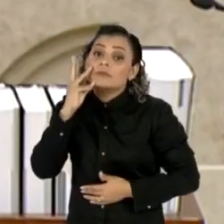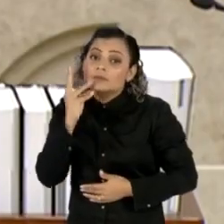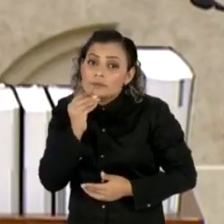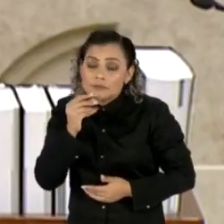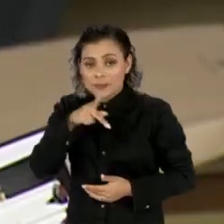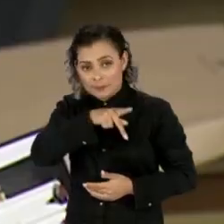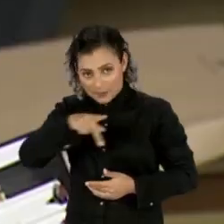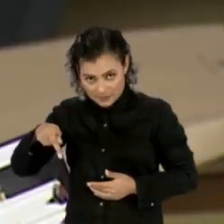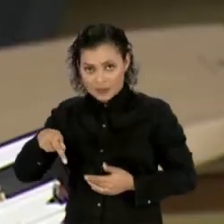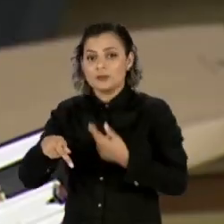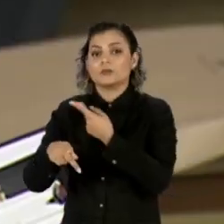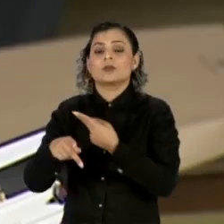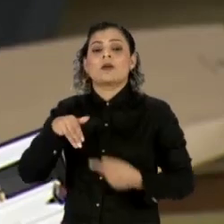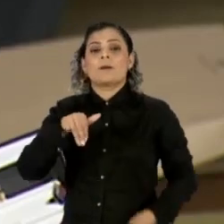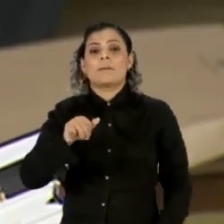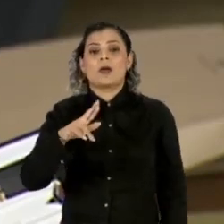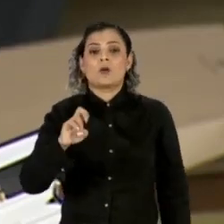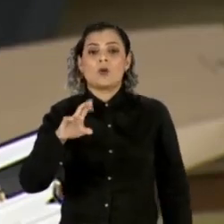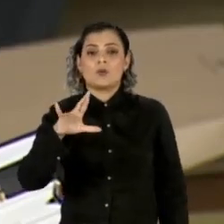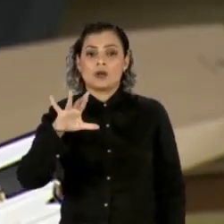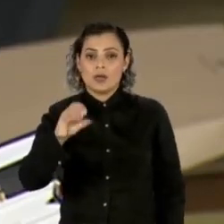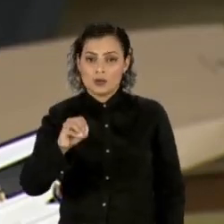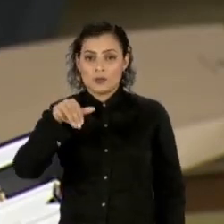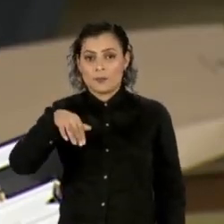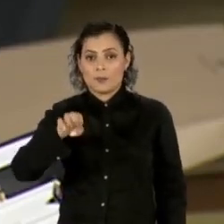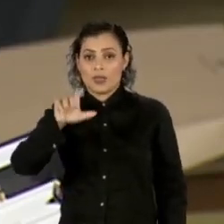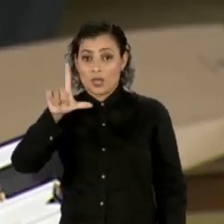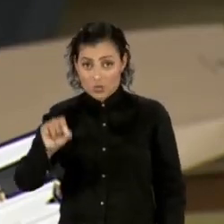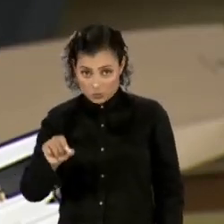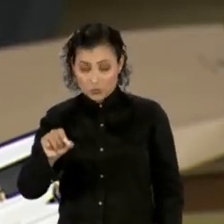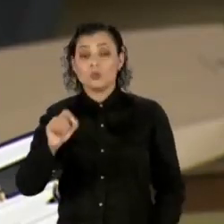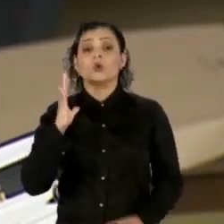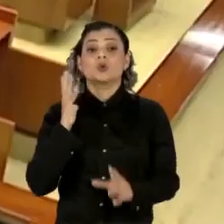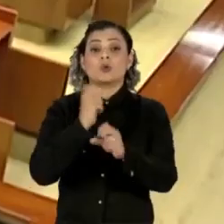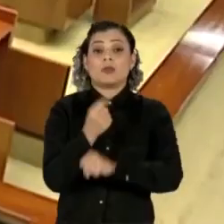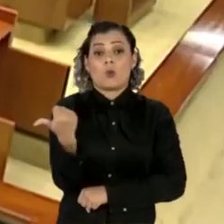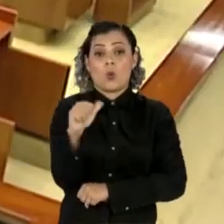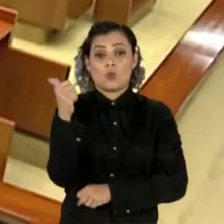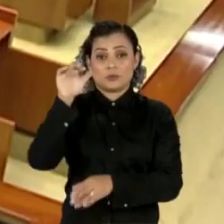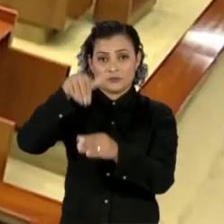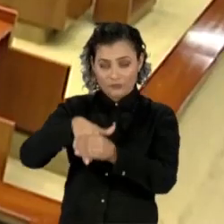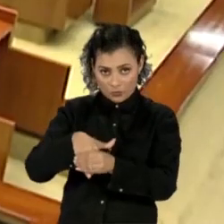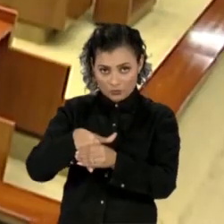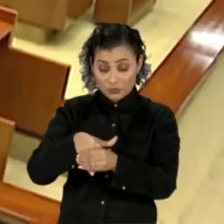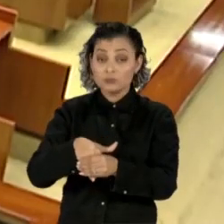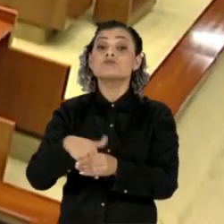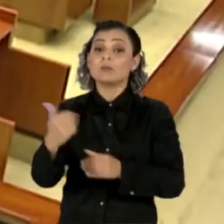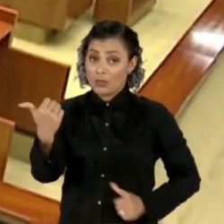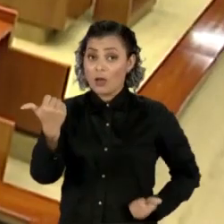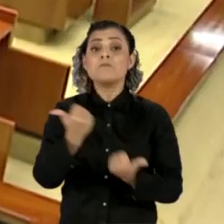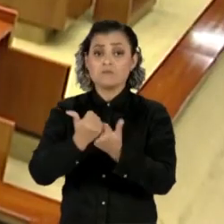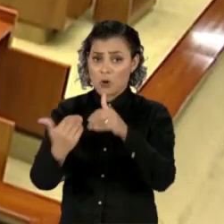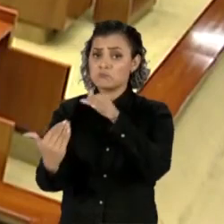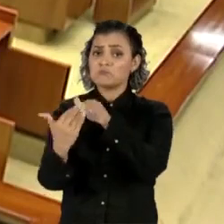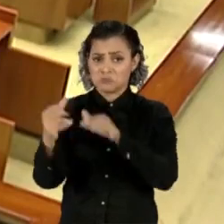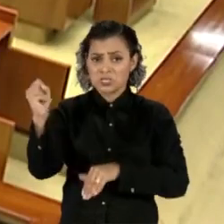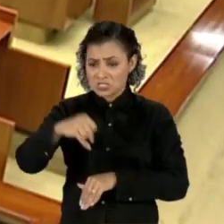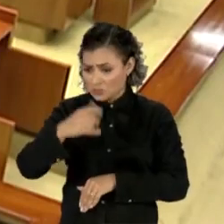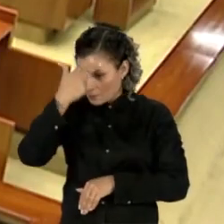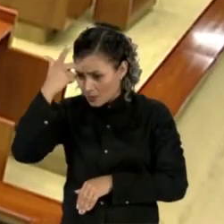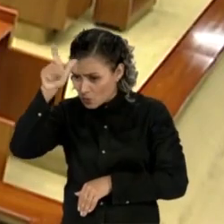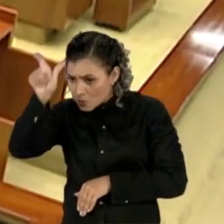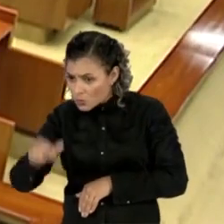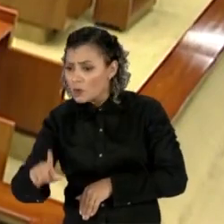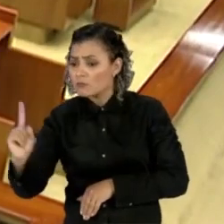presidente da corte, e Marco Aurélio Melo, completando os 11 votos do plenário. Ambos a favor de que os réus delatados